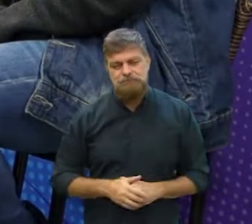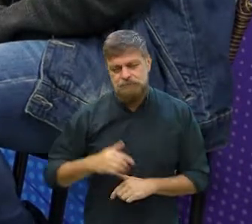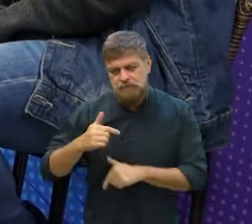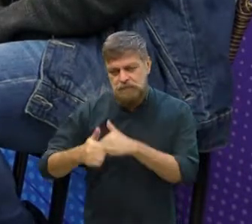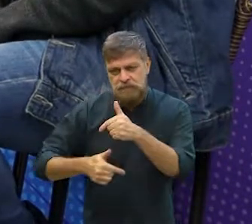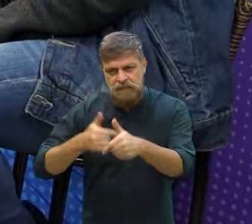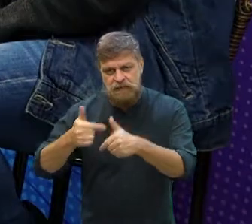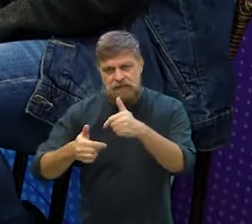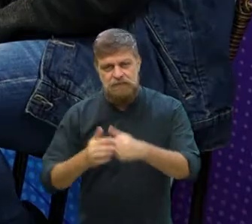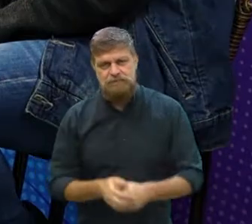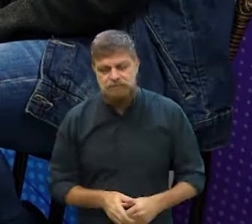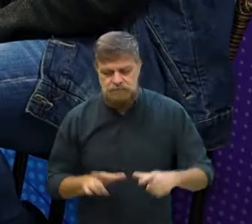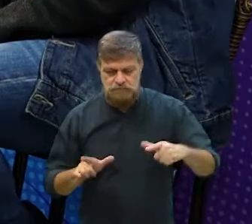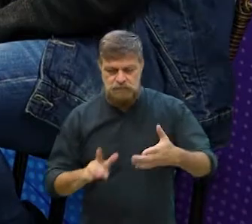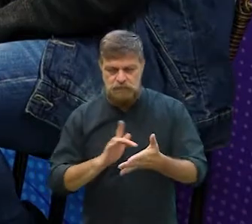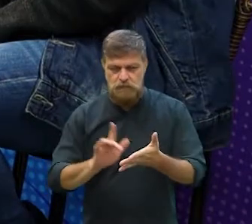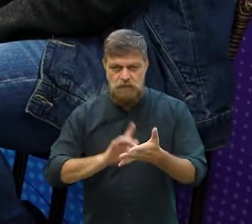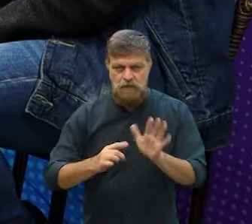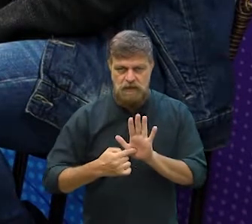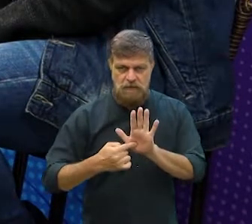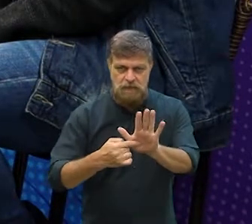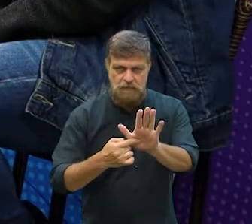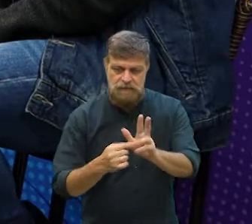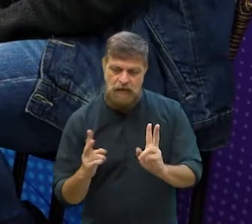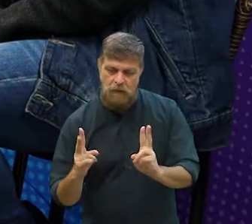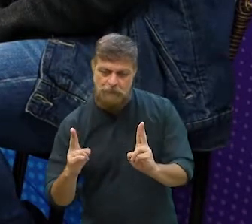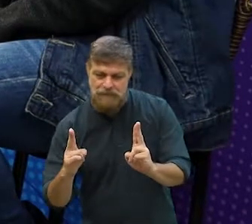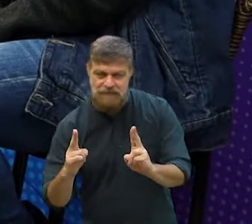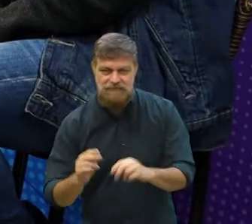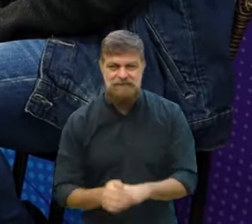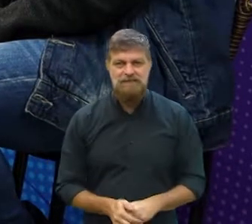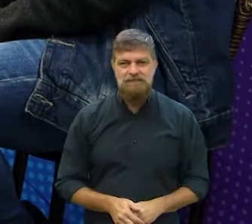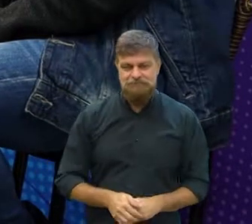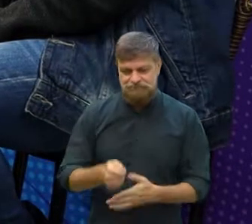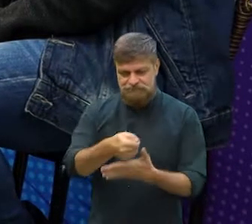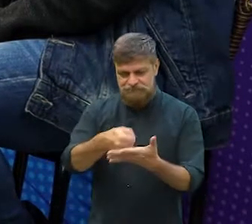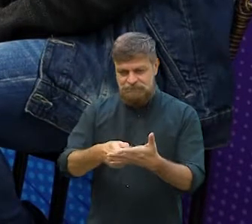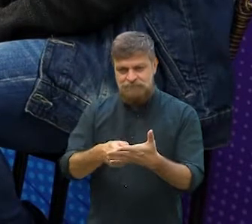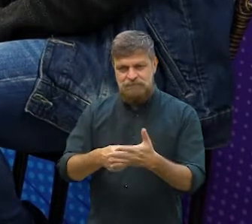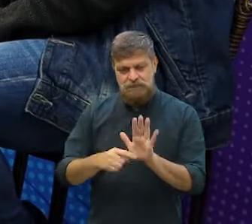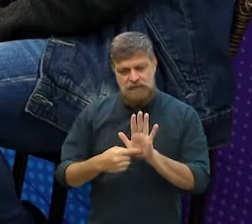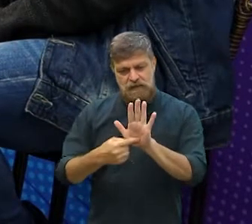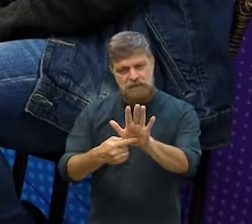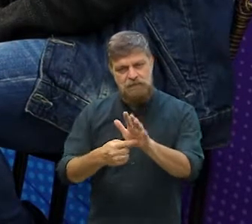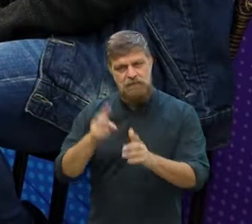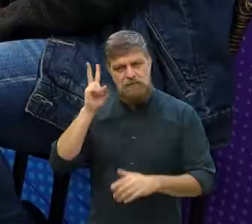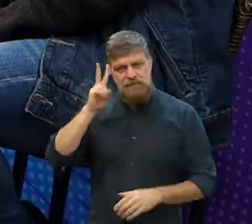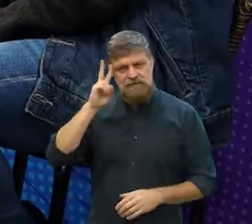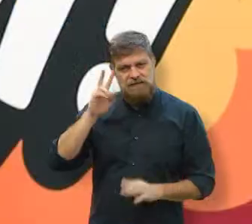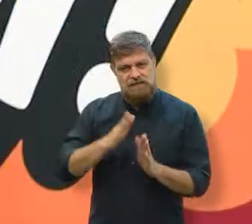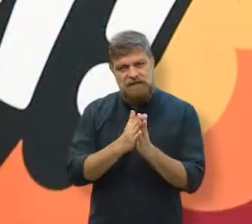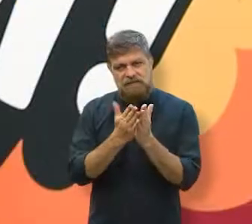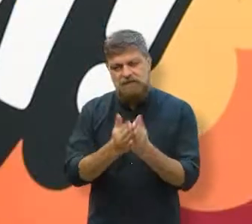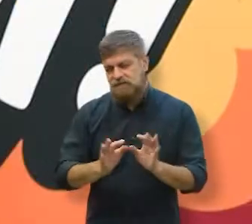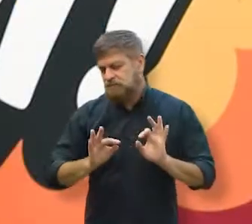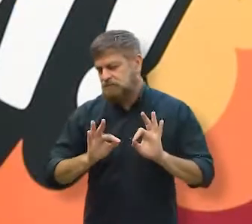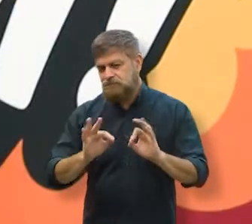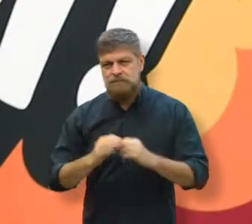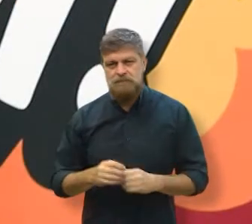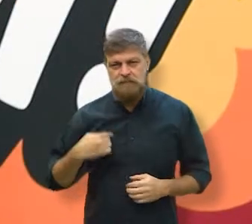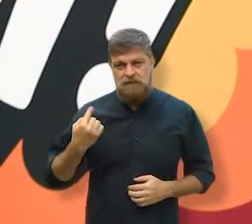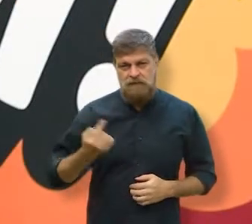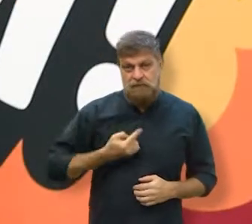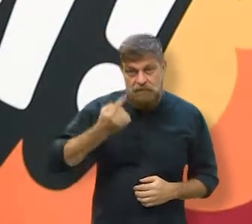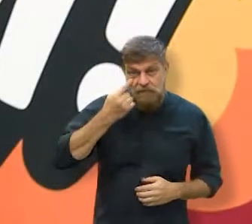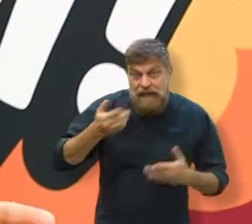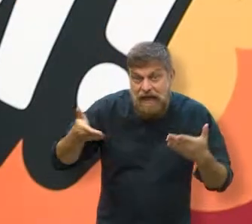assim, do book trailer, então a gente pode, eu posso te passar, se vocês quiserem passar aí, porque conta um pouquinho a história do livro, que está bem fofo. Então vamos